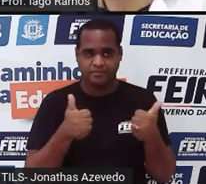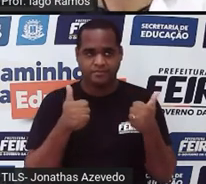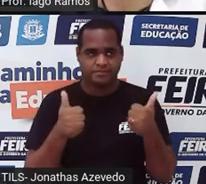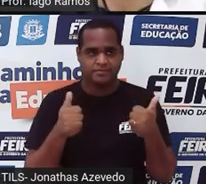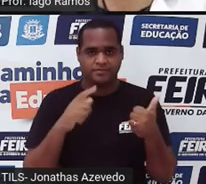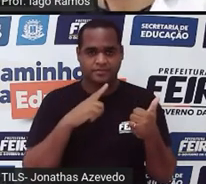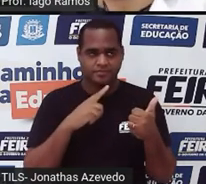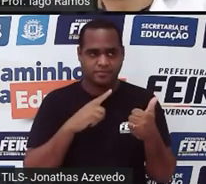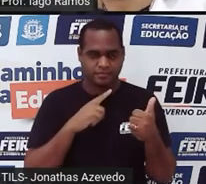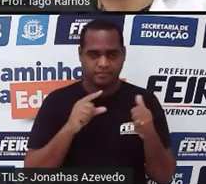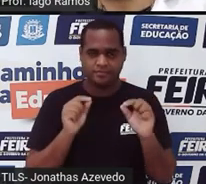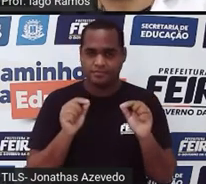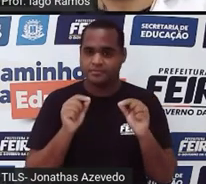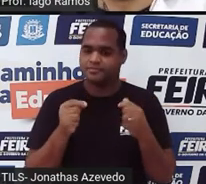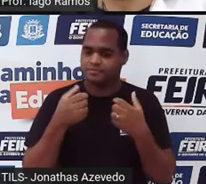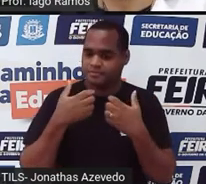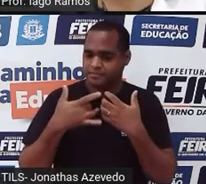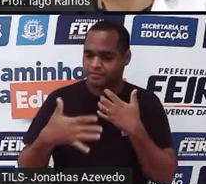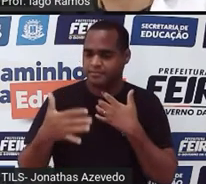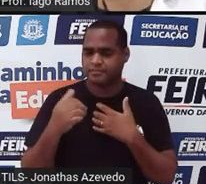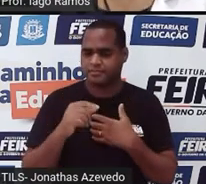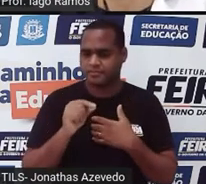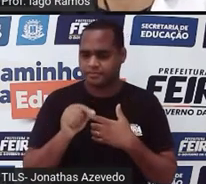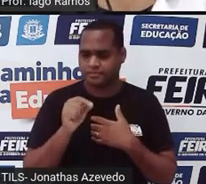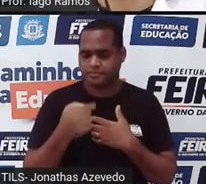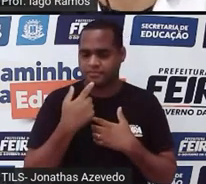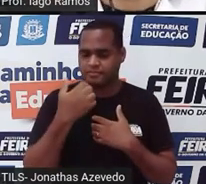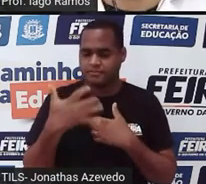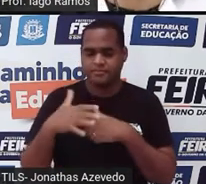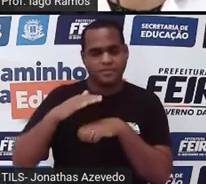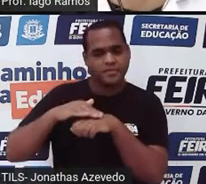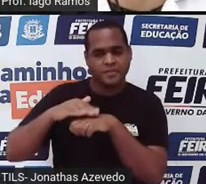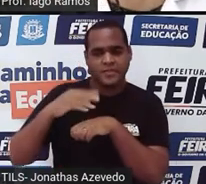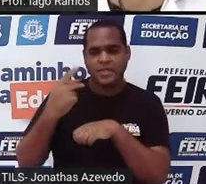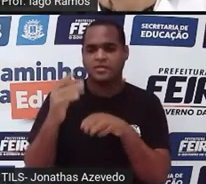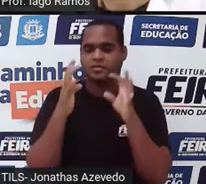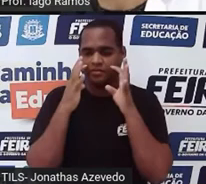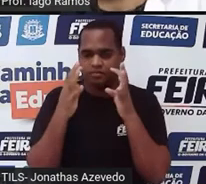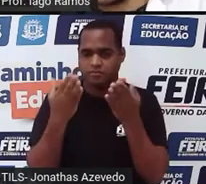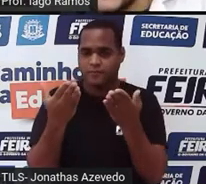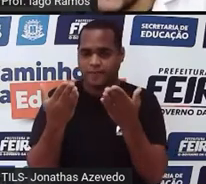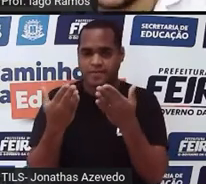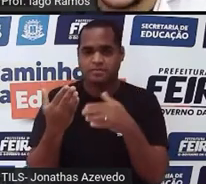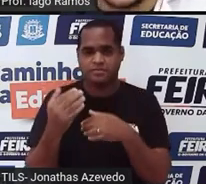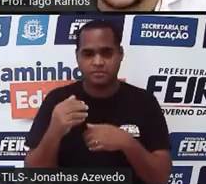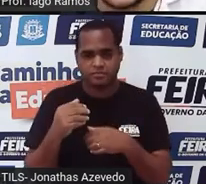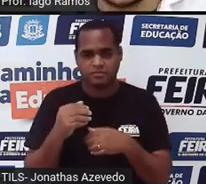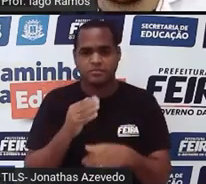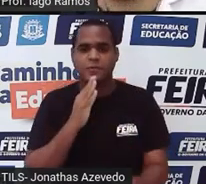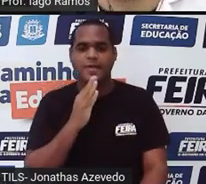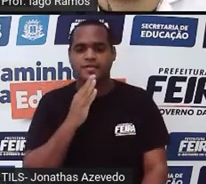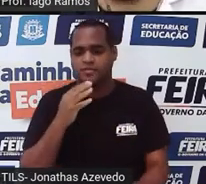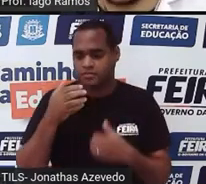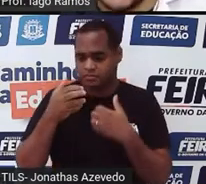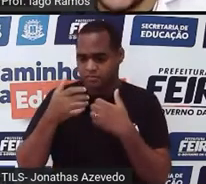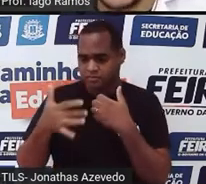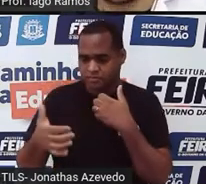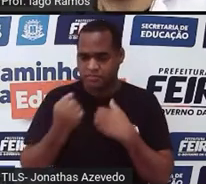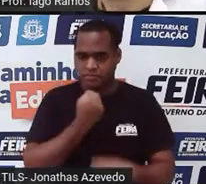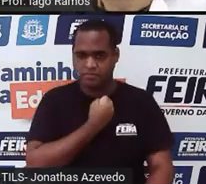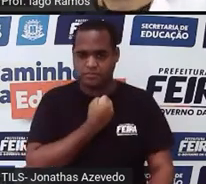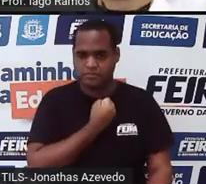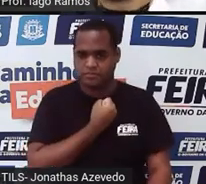vamos lá. Avançando. Deixa eu te dizer uma coisa. Você aí do outro lado, você conhece uma sequência numérica,